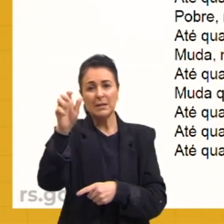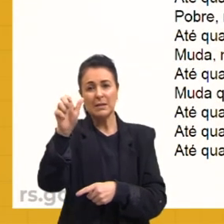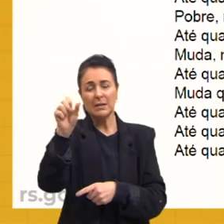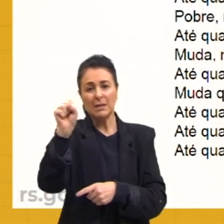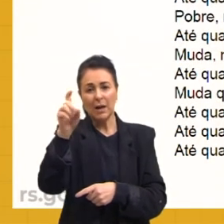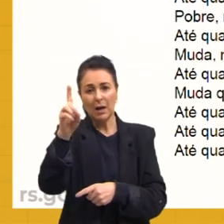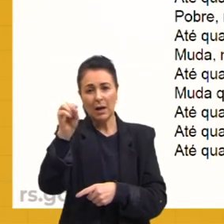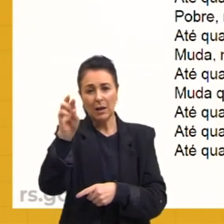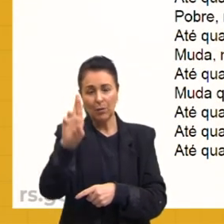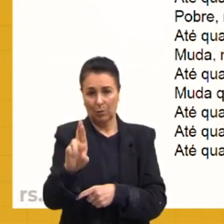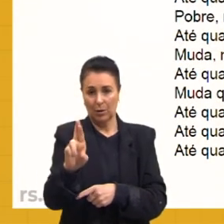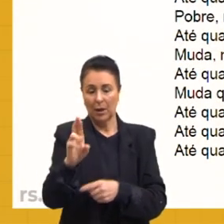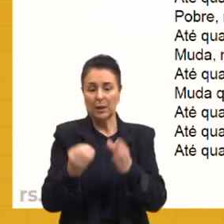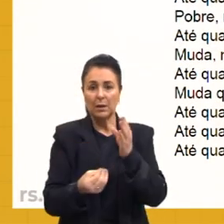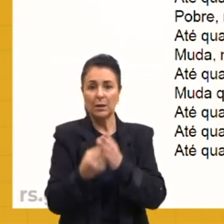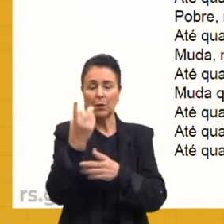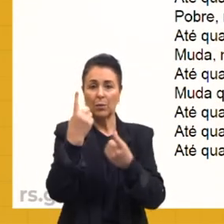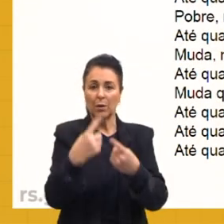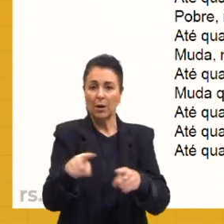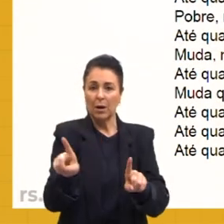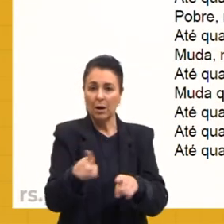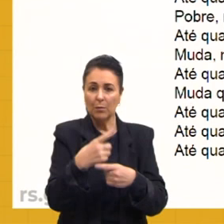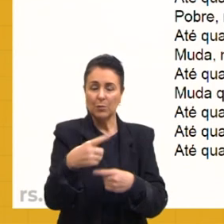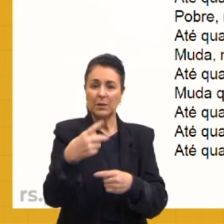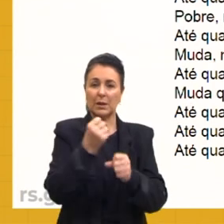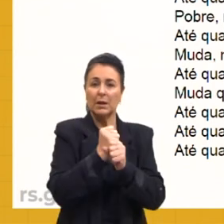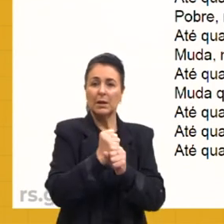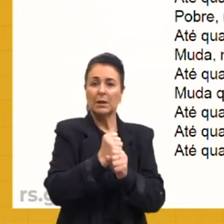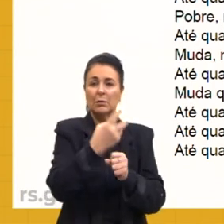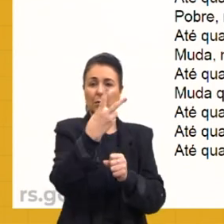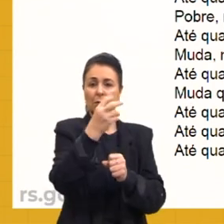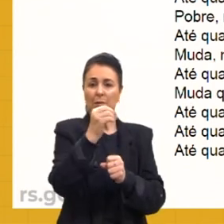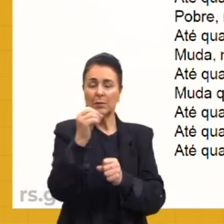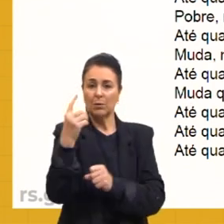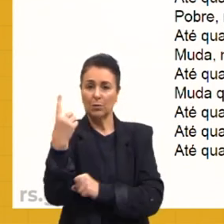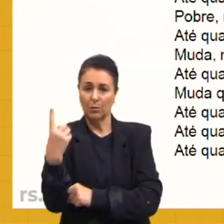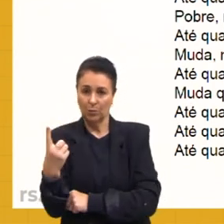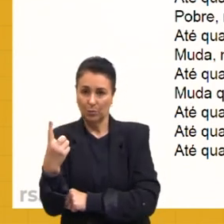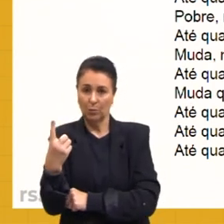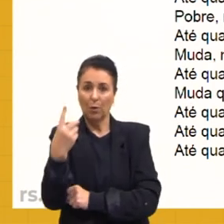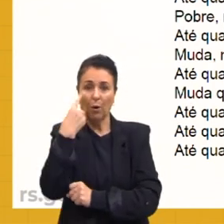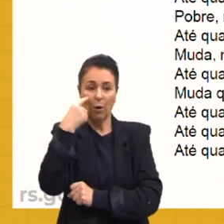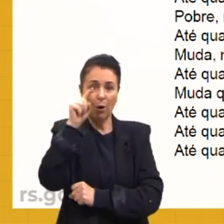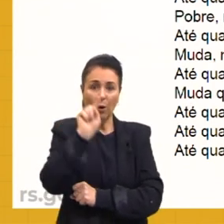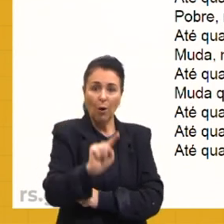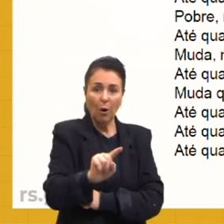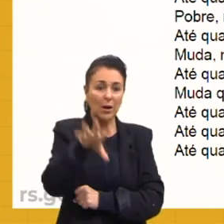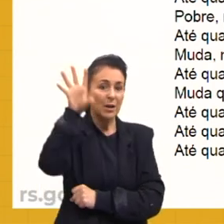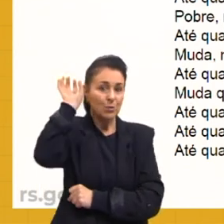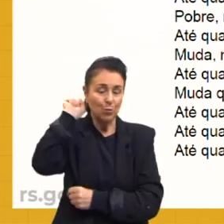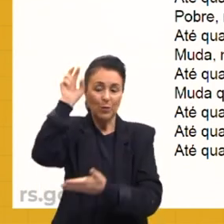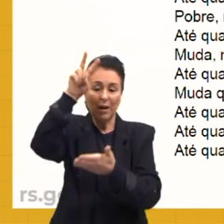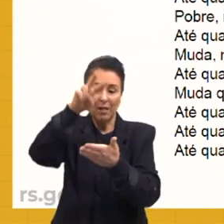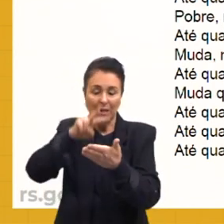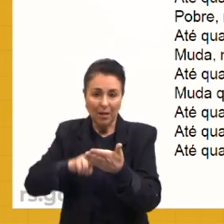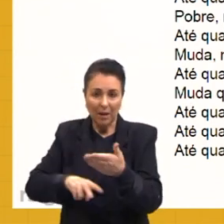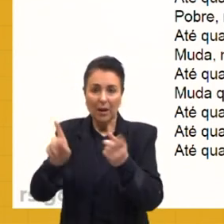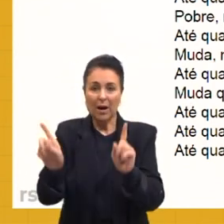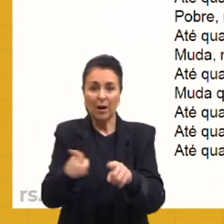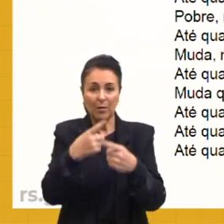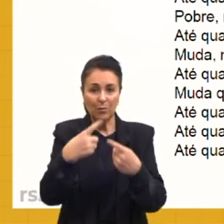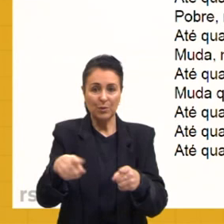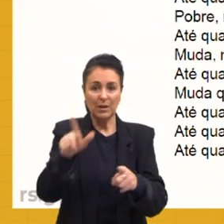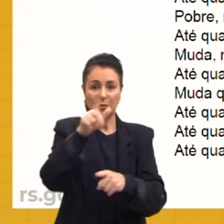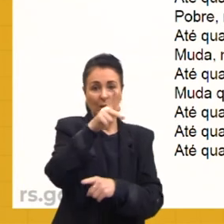música de 2001, e que até hoje é mais atual que nunca. Eu sugiro a você que escute essa música do Gabriel Pensador, até